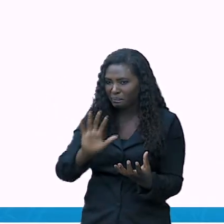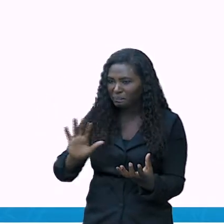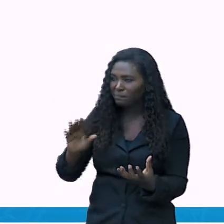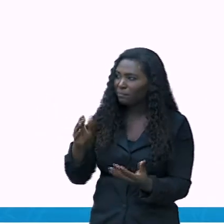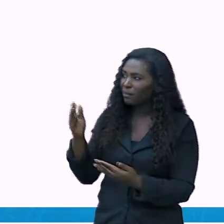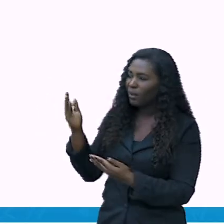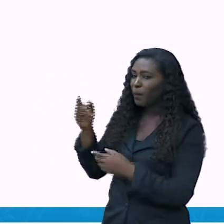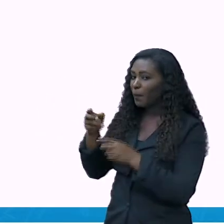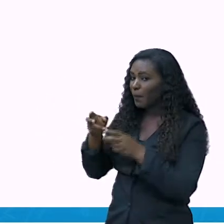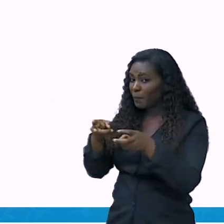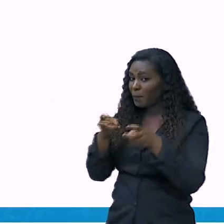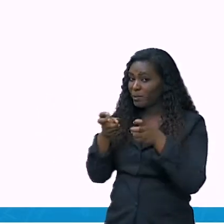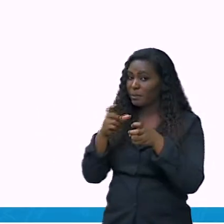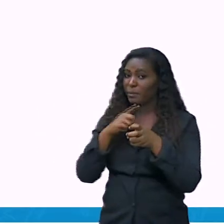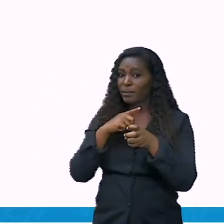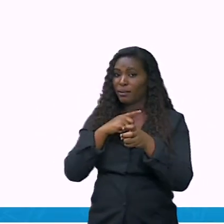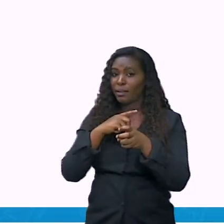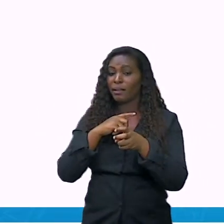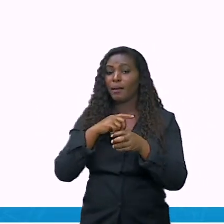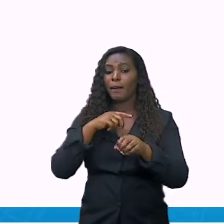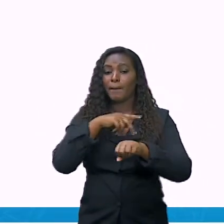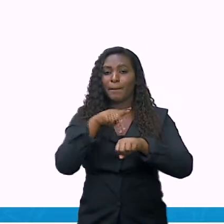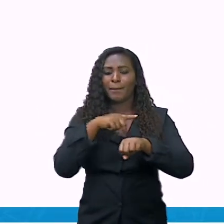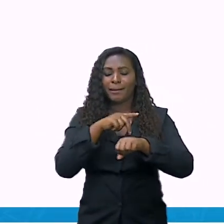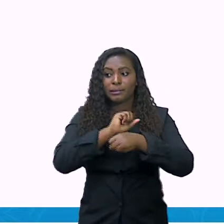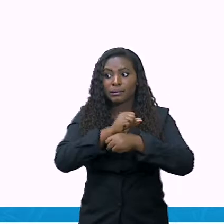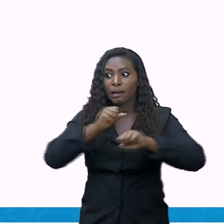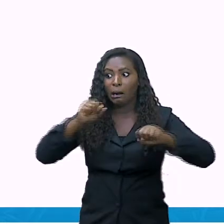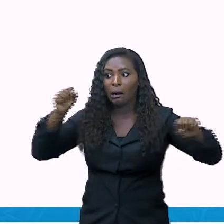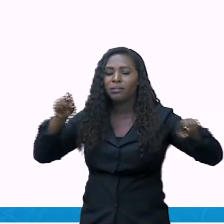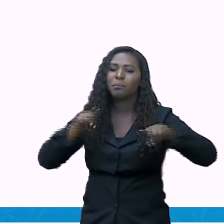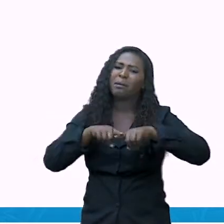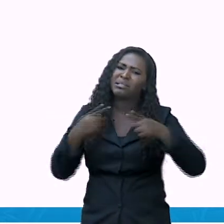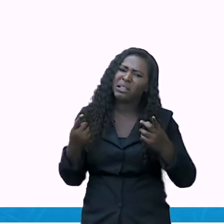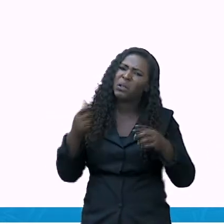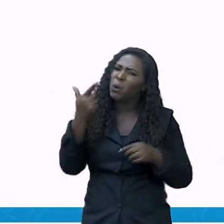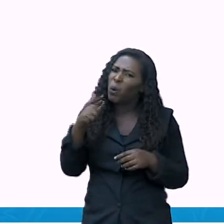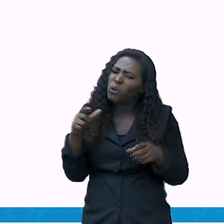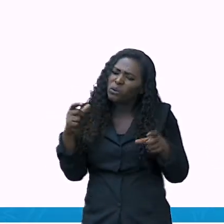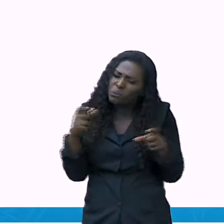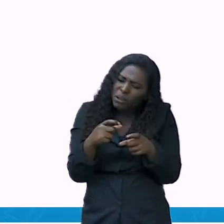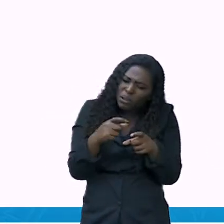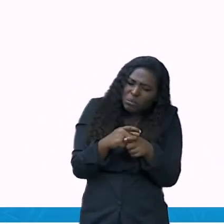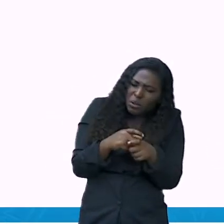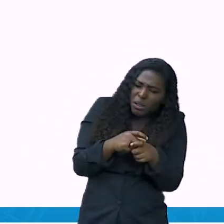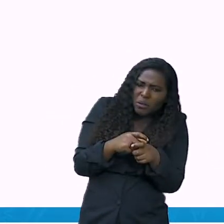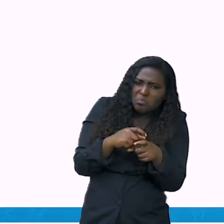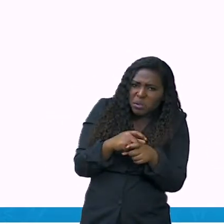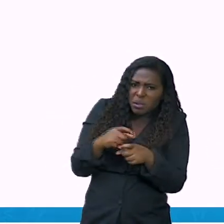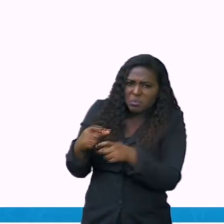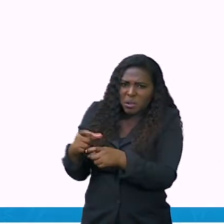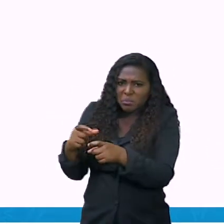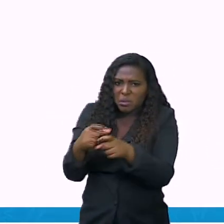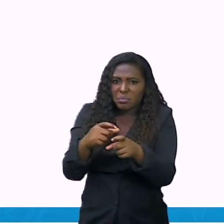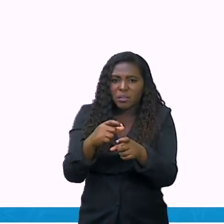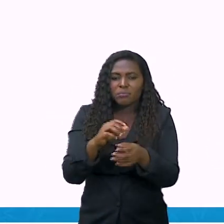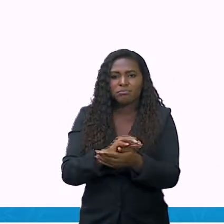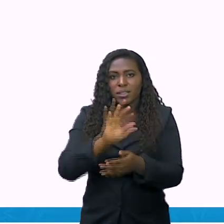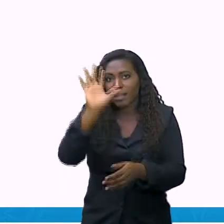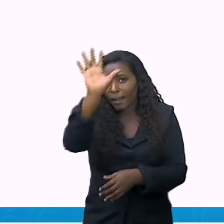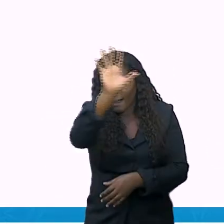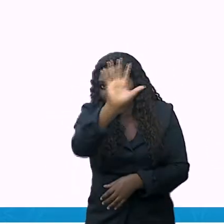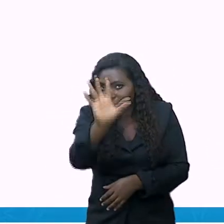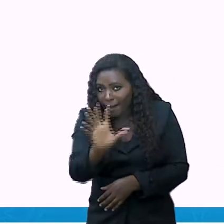grandes, mas também tem países pequenos conflitos alguns lugares com muitos